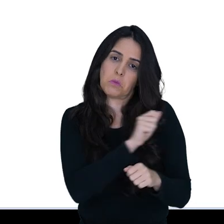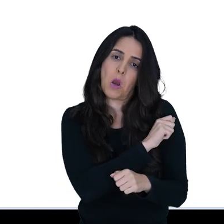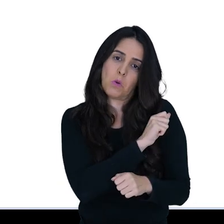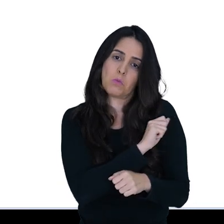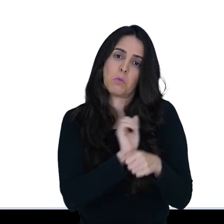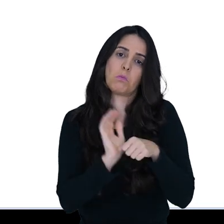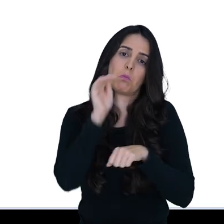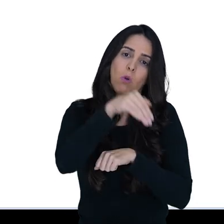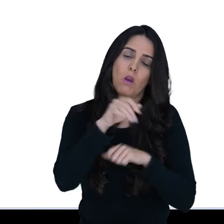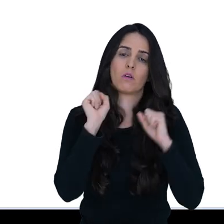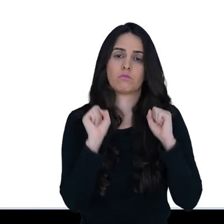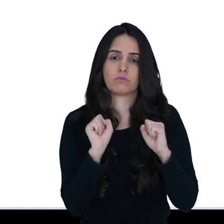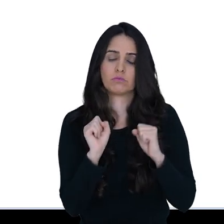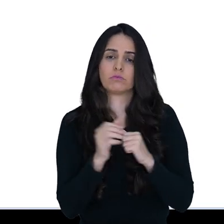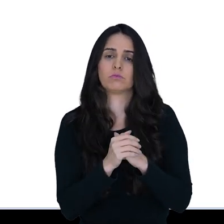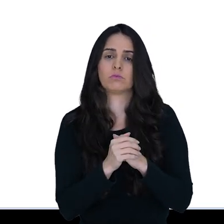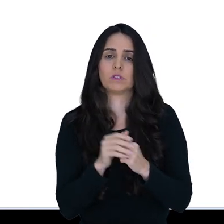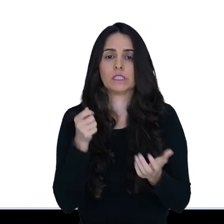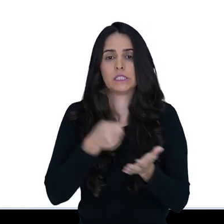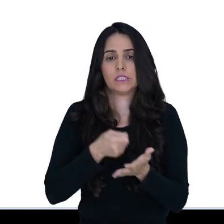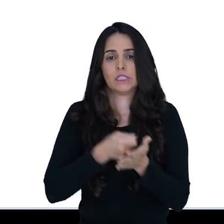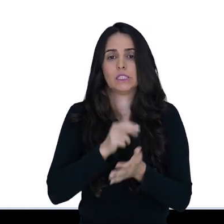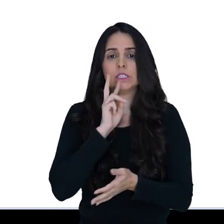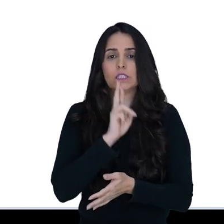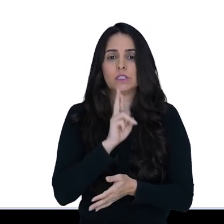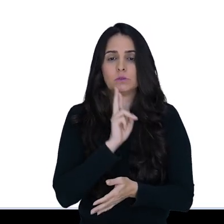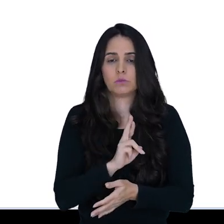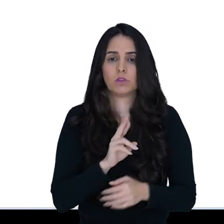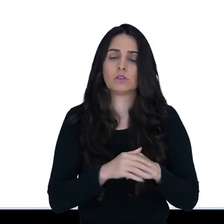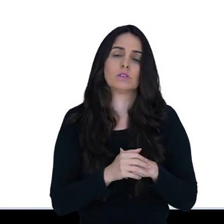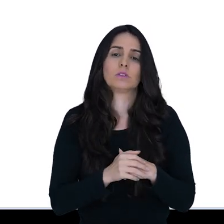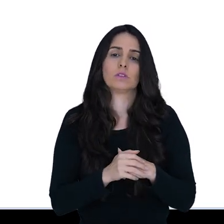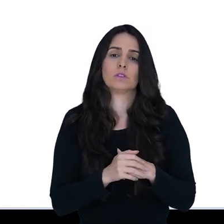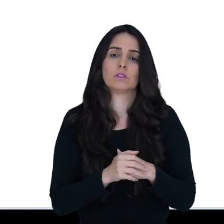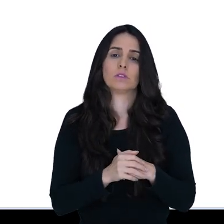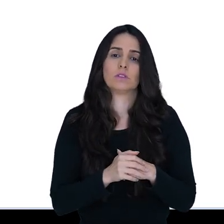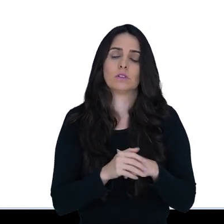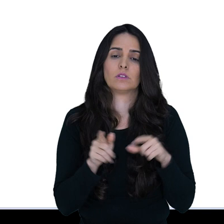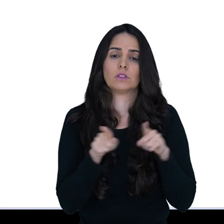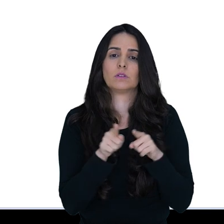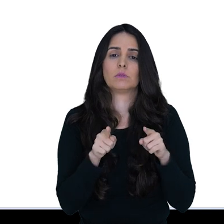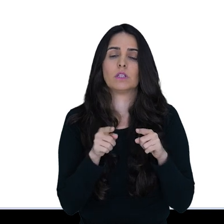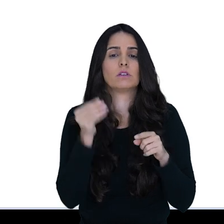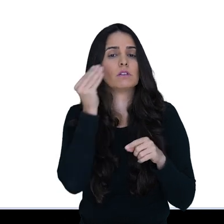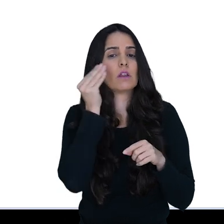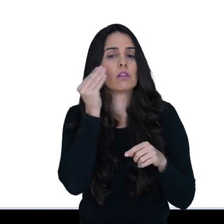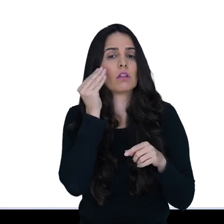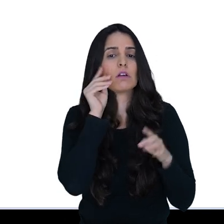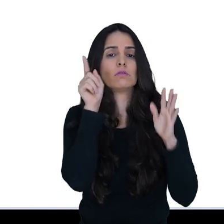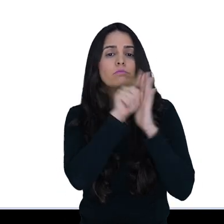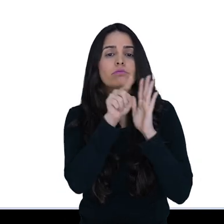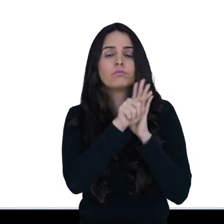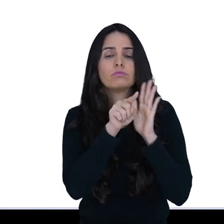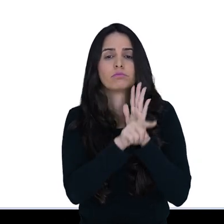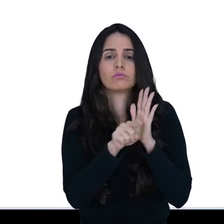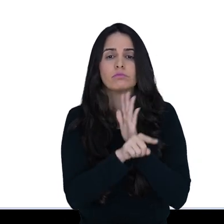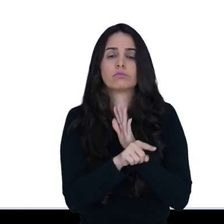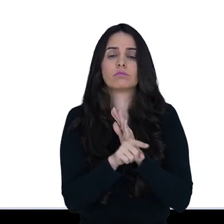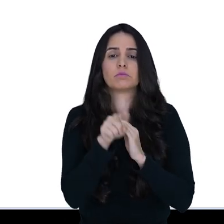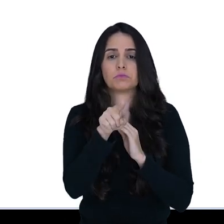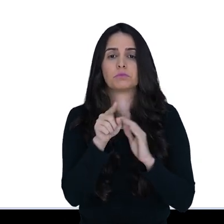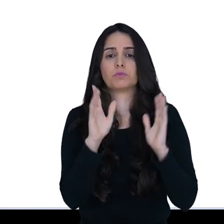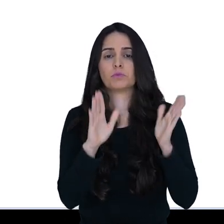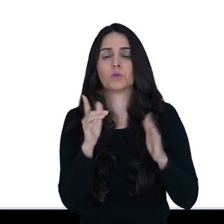O estudante pode pular essa questão, por exemplo. Então, aqui eu vou exigir a resposta. Então, aqui eu vou simular uma